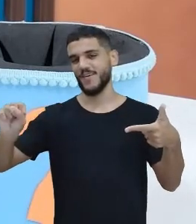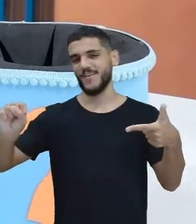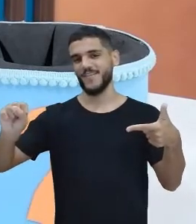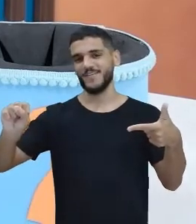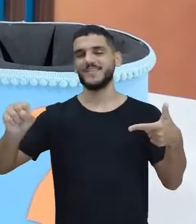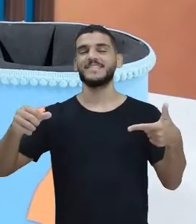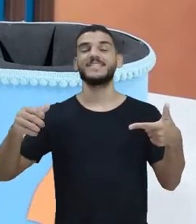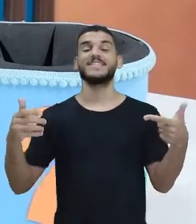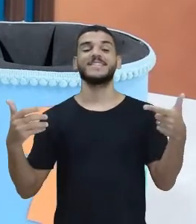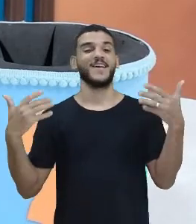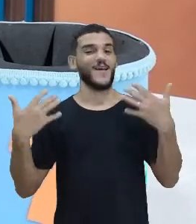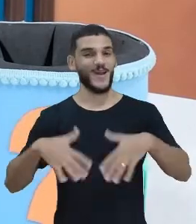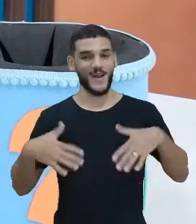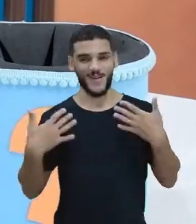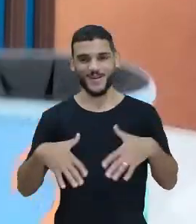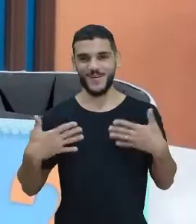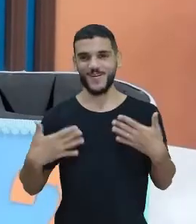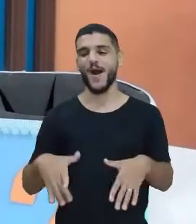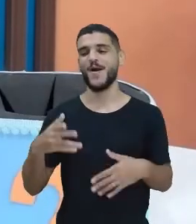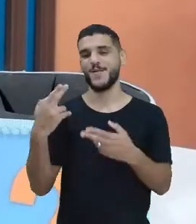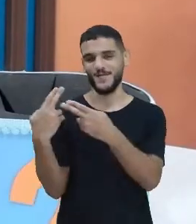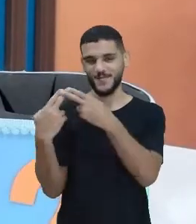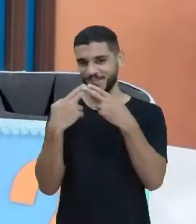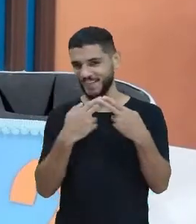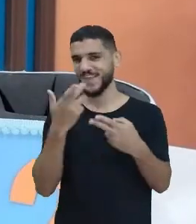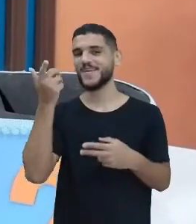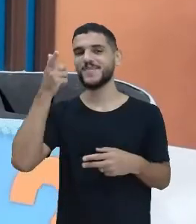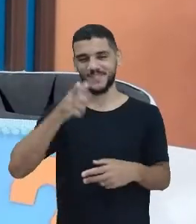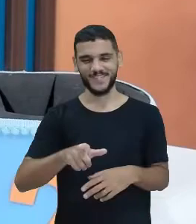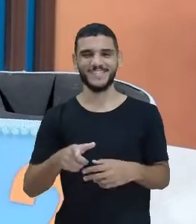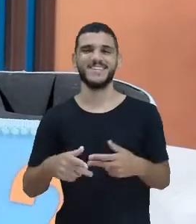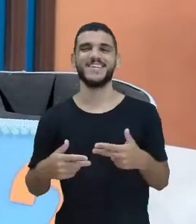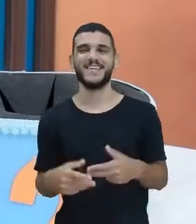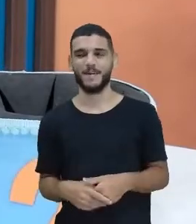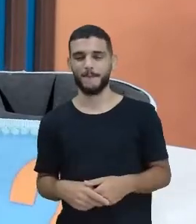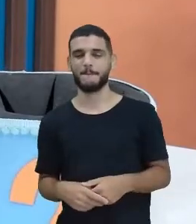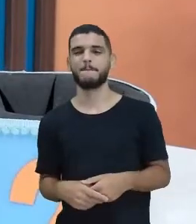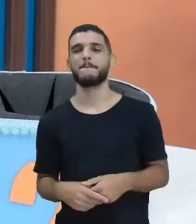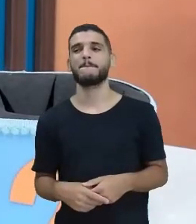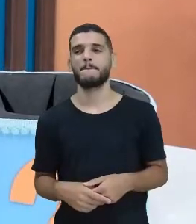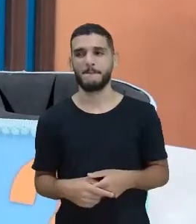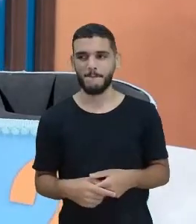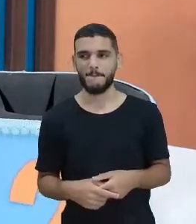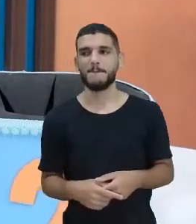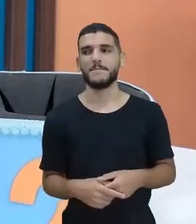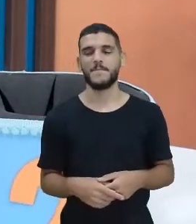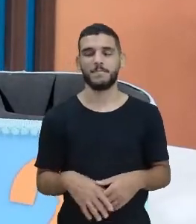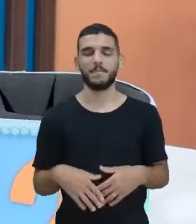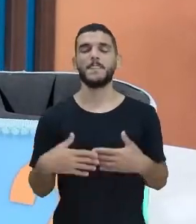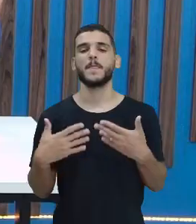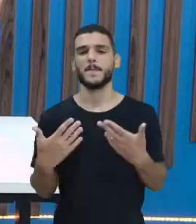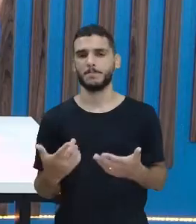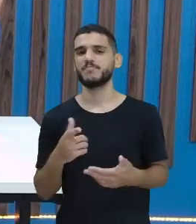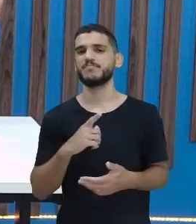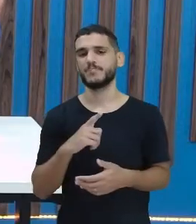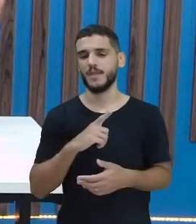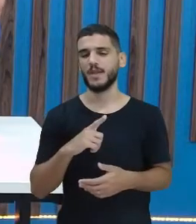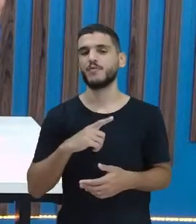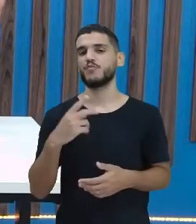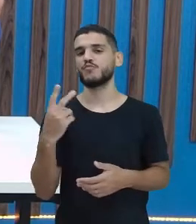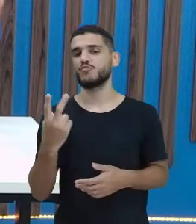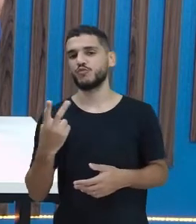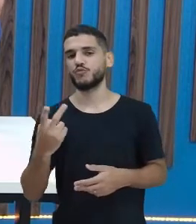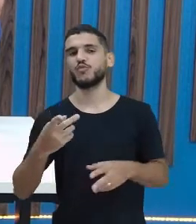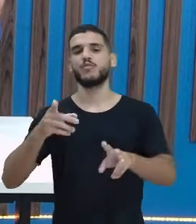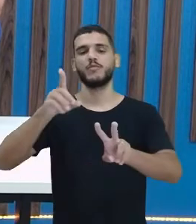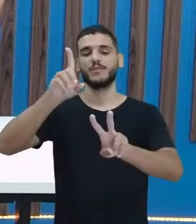Eita, ela tirou vinte e oito e eu tirei doze. E aí, pela forma... Eu peguei duas dezenas agora e oito